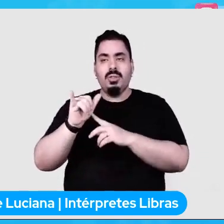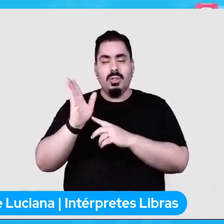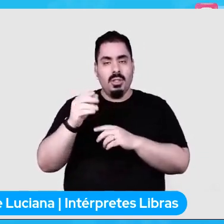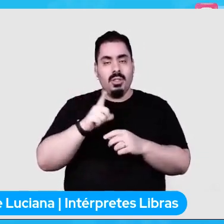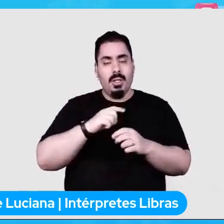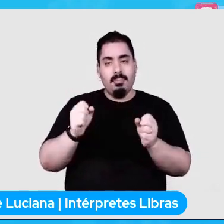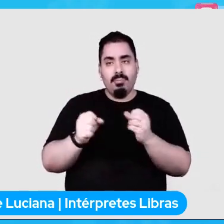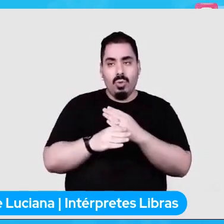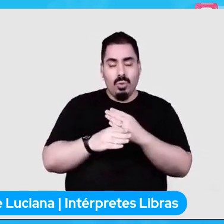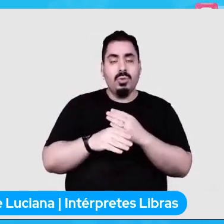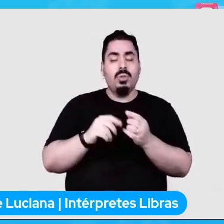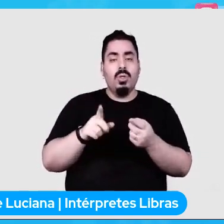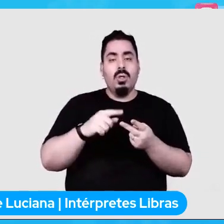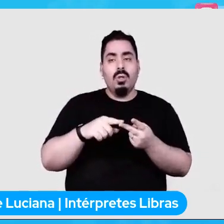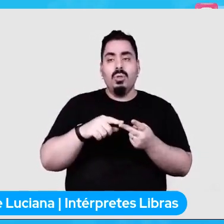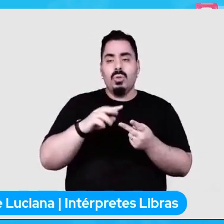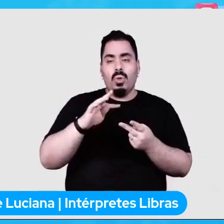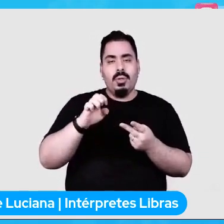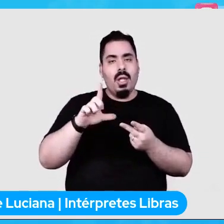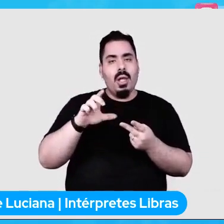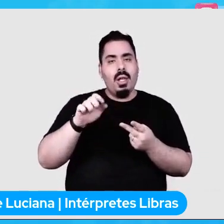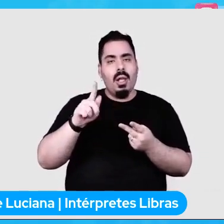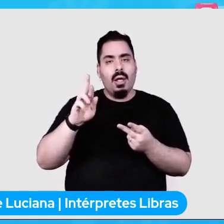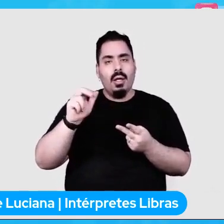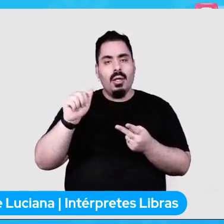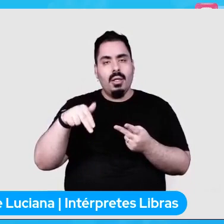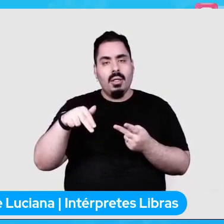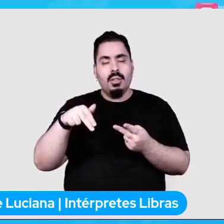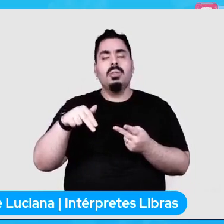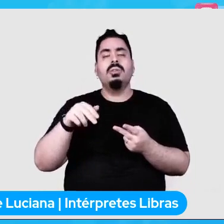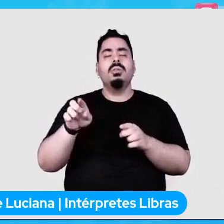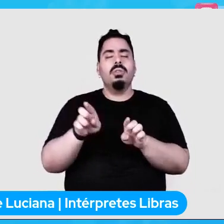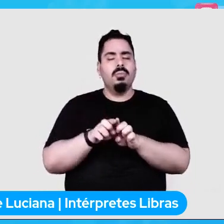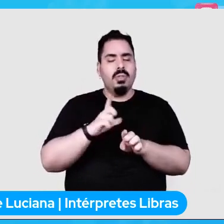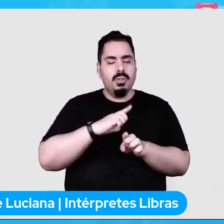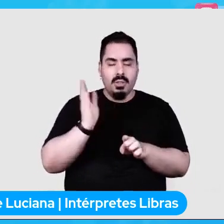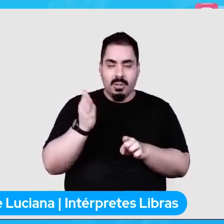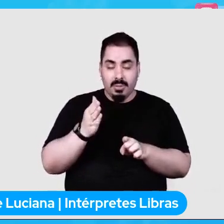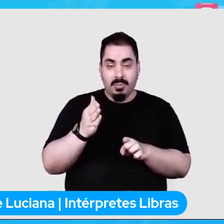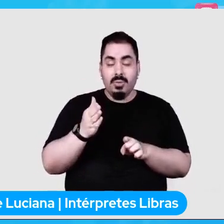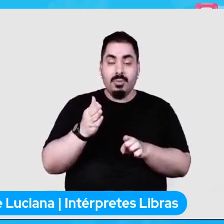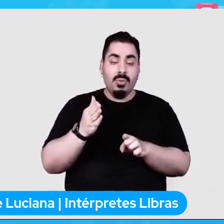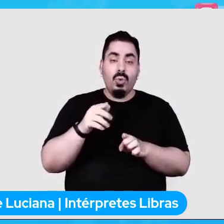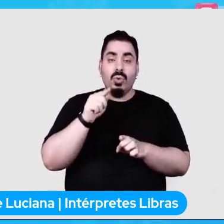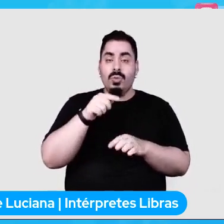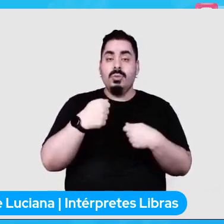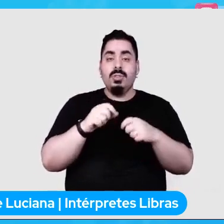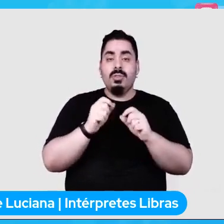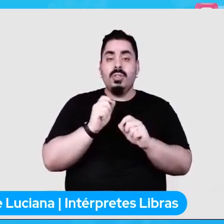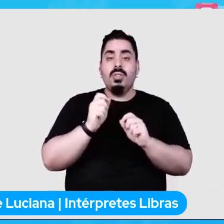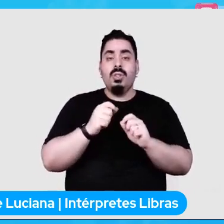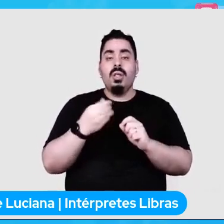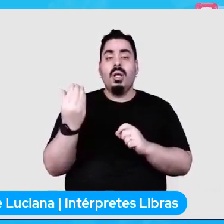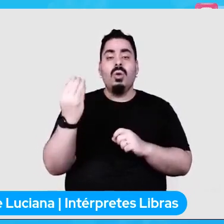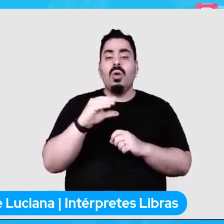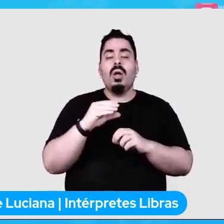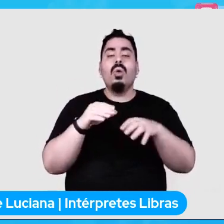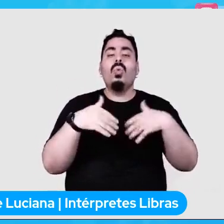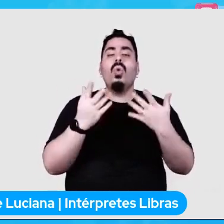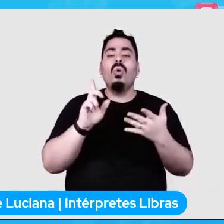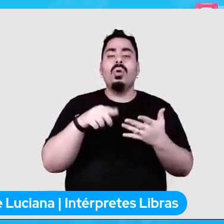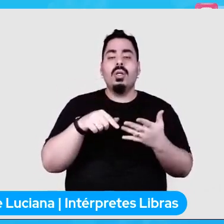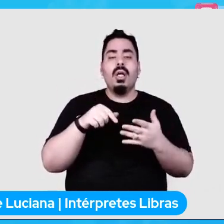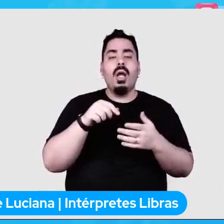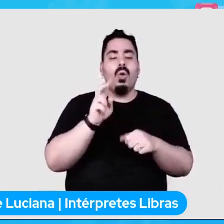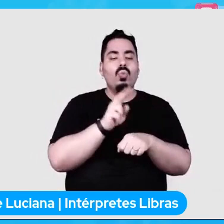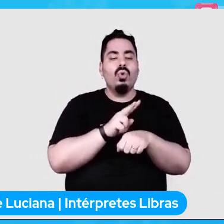também já existe então o máximo que você precisa fazer é definir esse monitor action e definir as variáveis